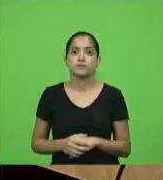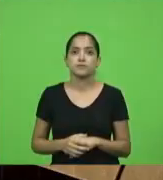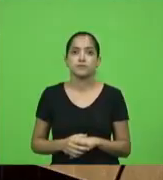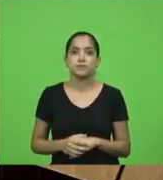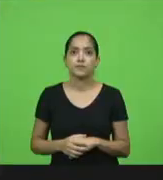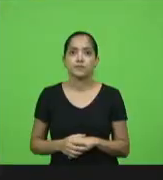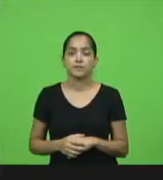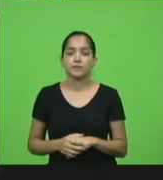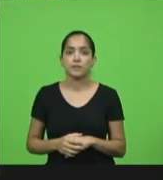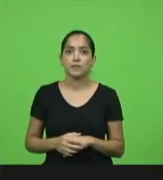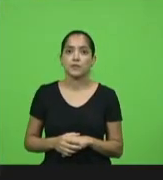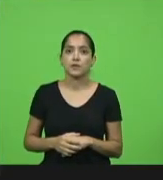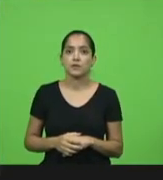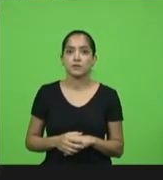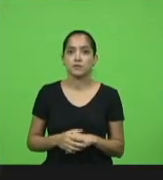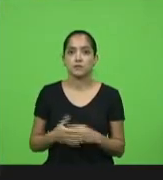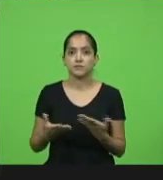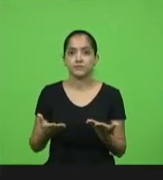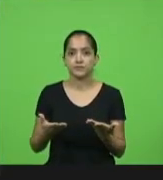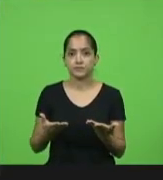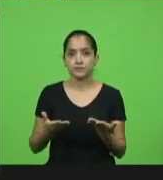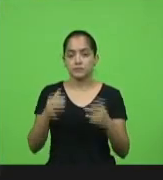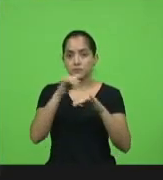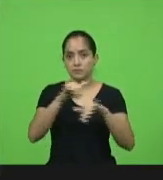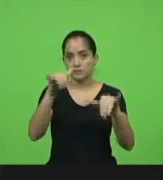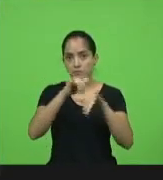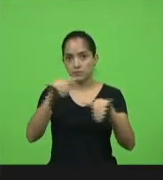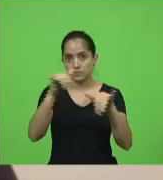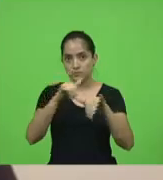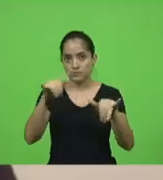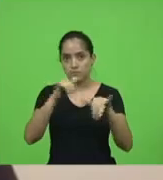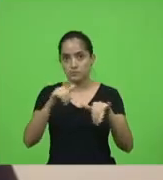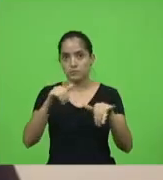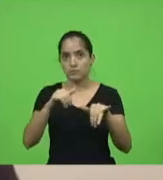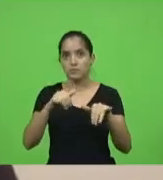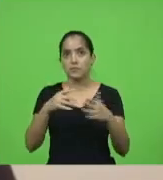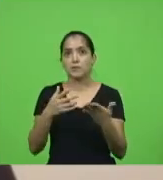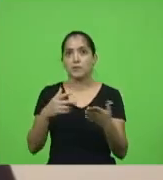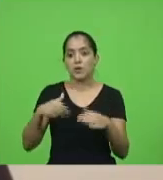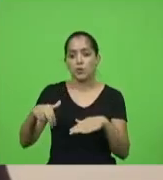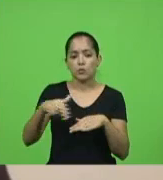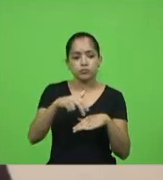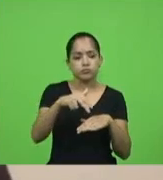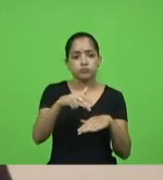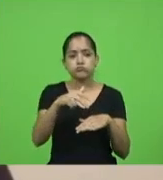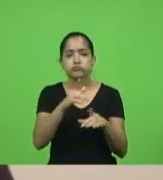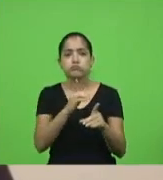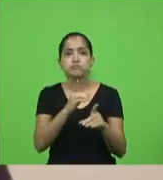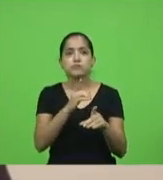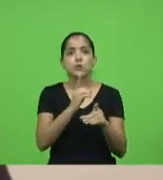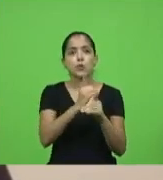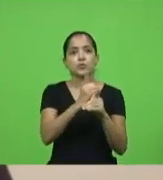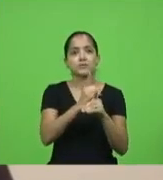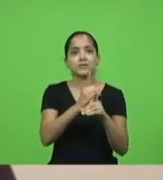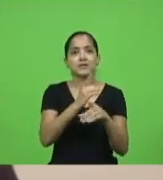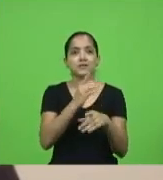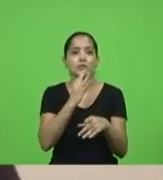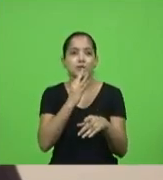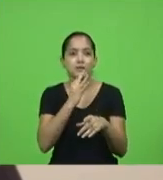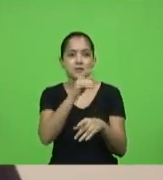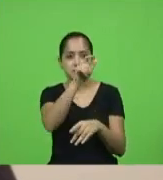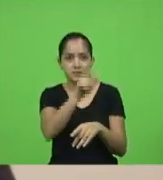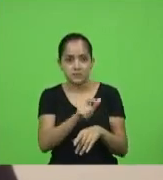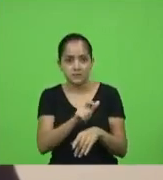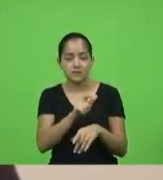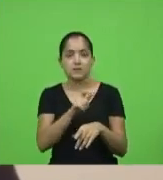eu durante uma campanha eu caminhando por uma comunidade eu conheci uma senhora que ela tinha perdido um